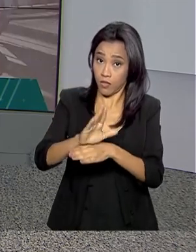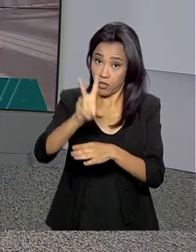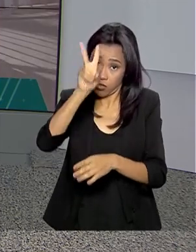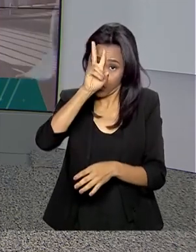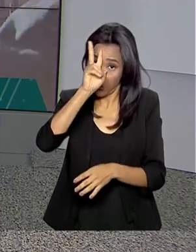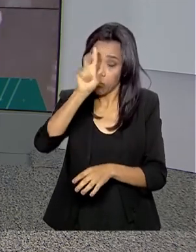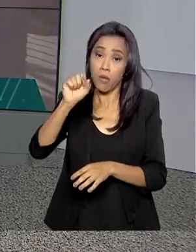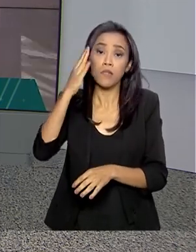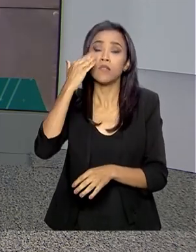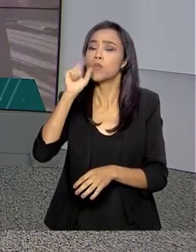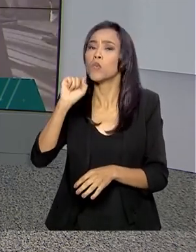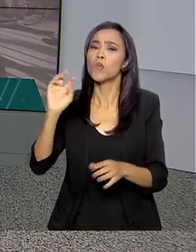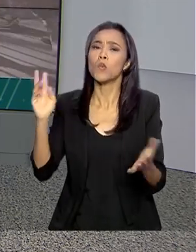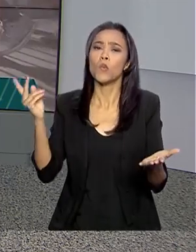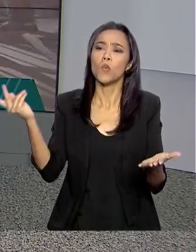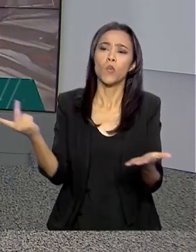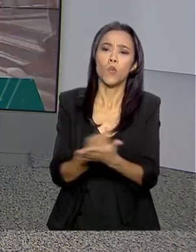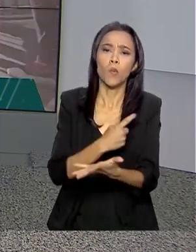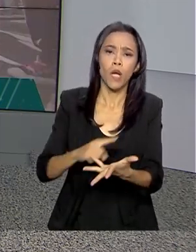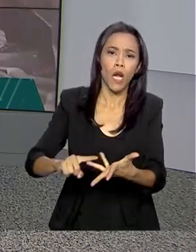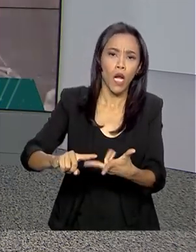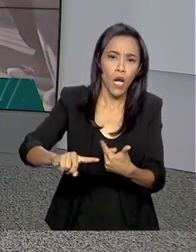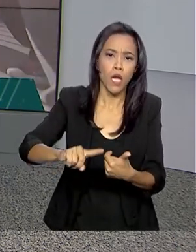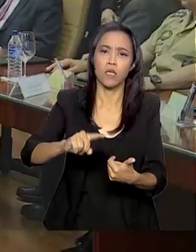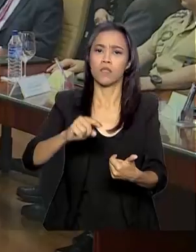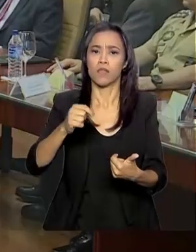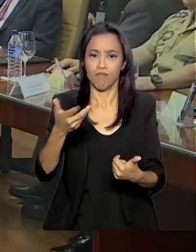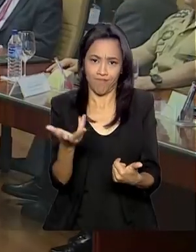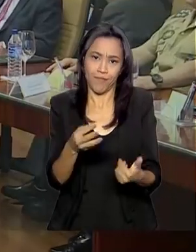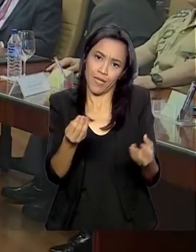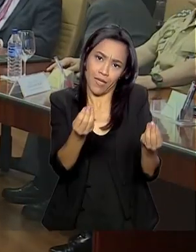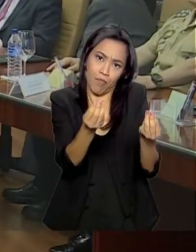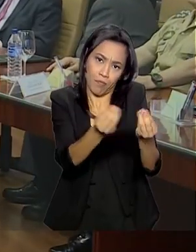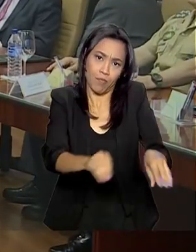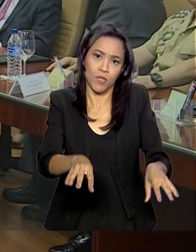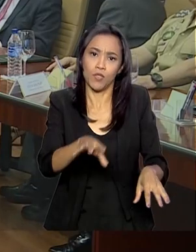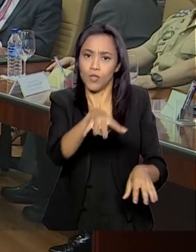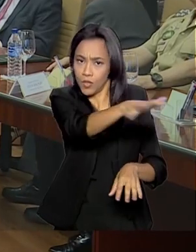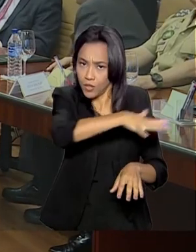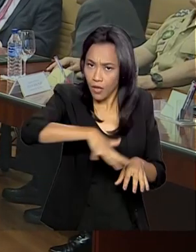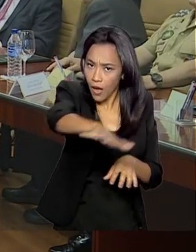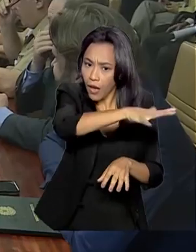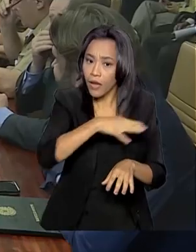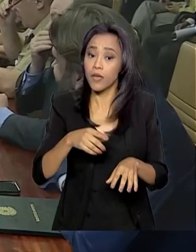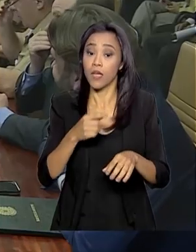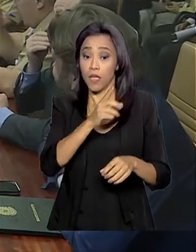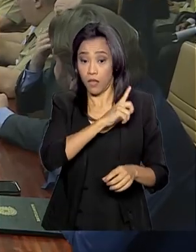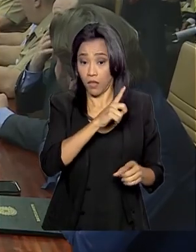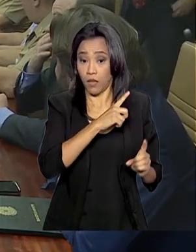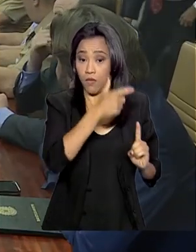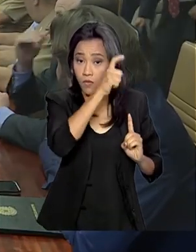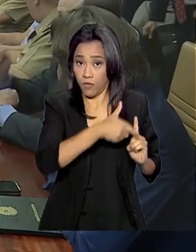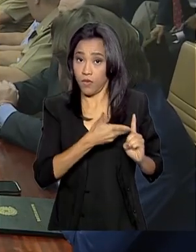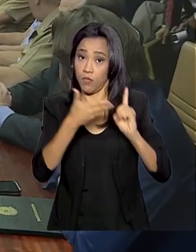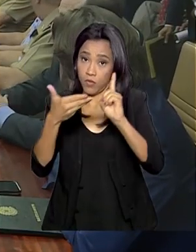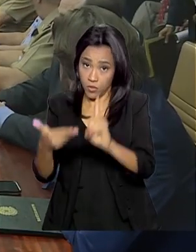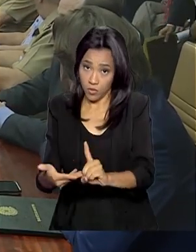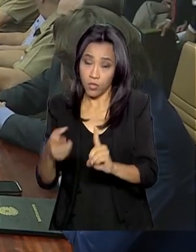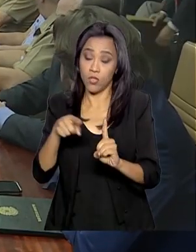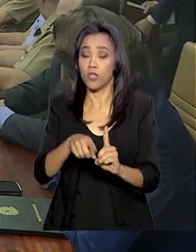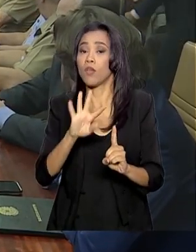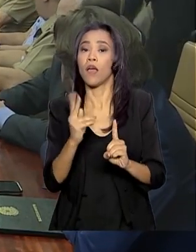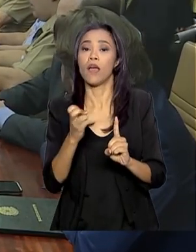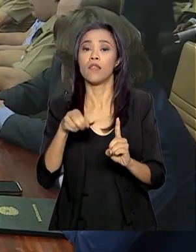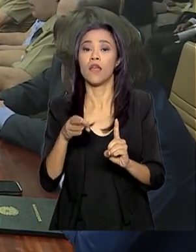sobre a crise provocada pelas queimadas na Amazônia. Outros ministros, entre eles Ernesto Araújo das Relações Exteriores e